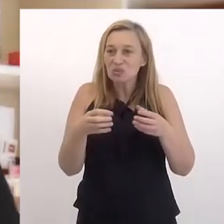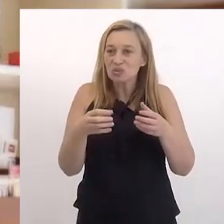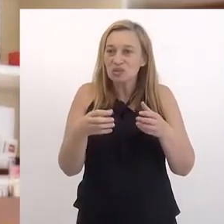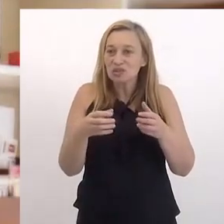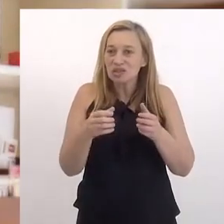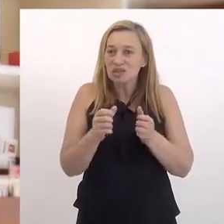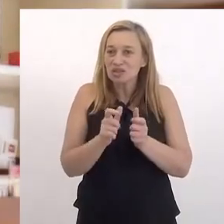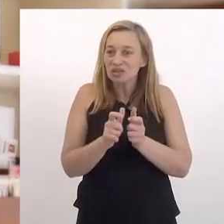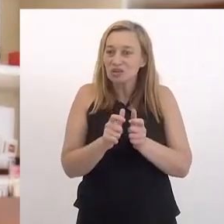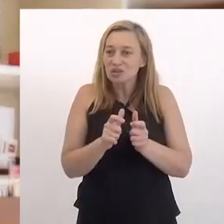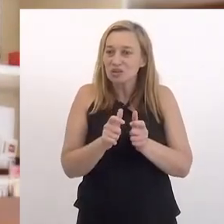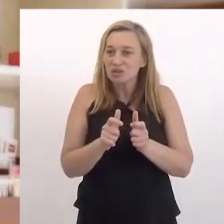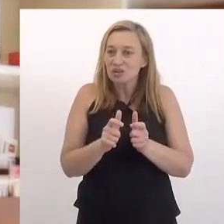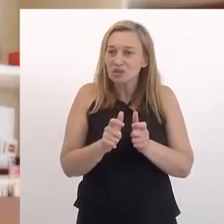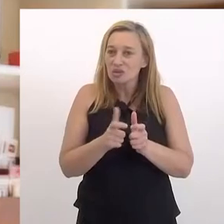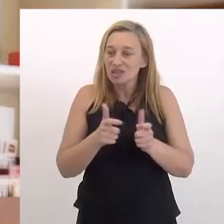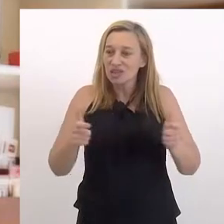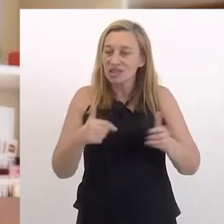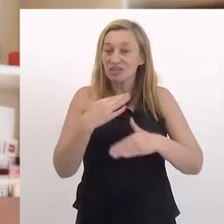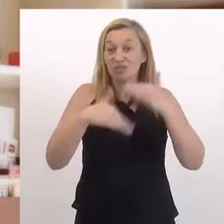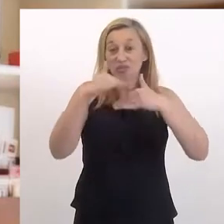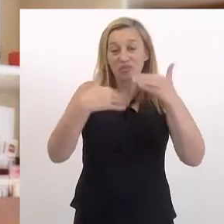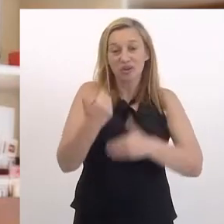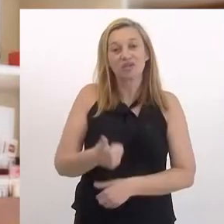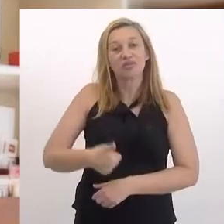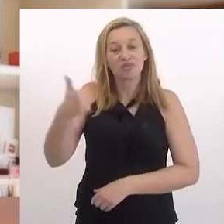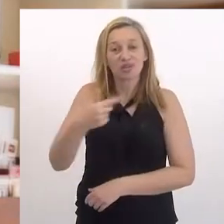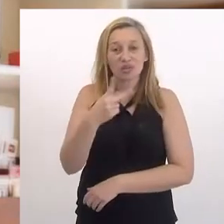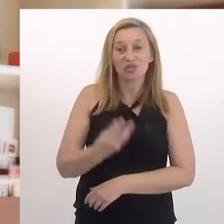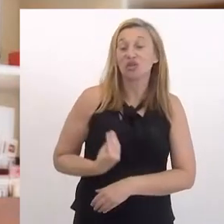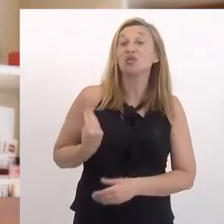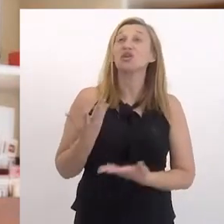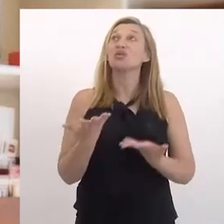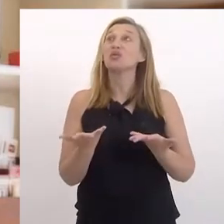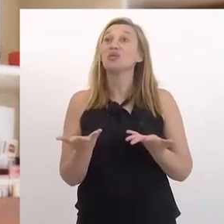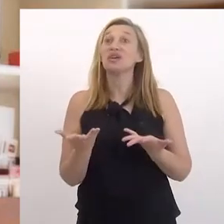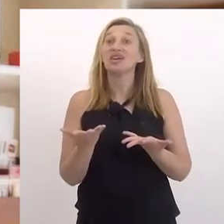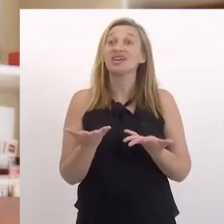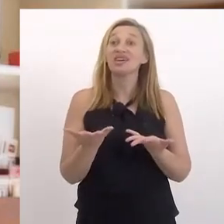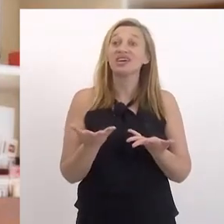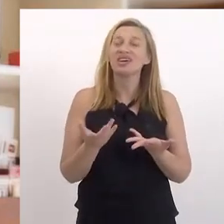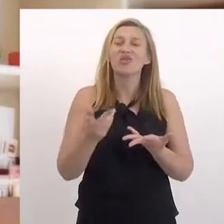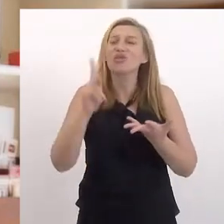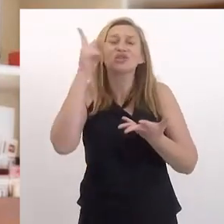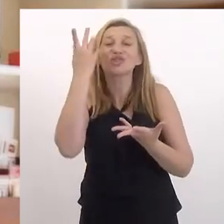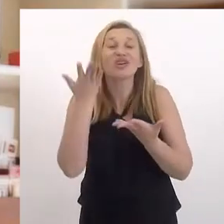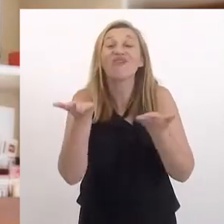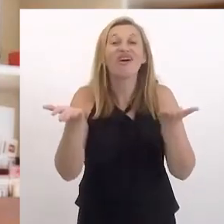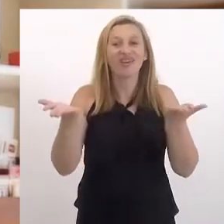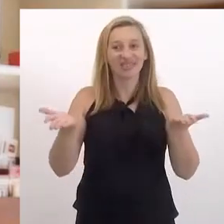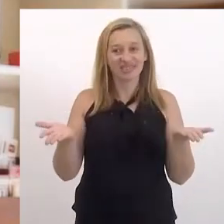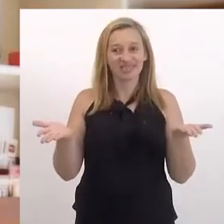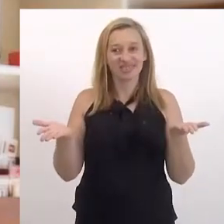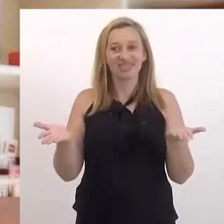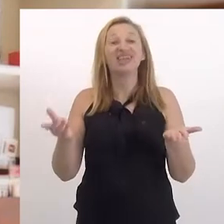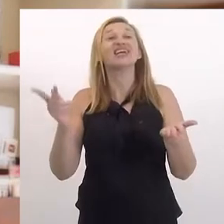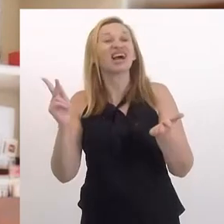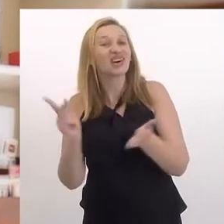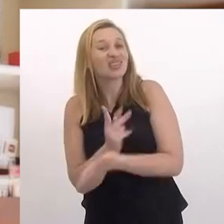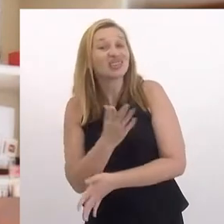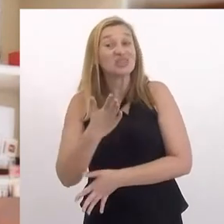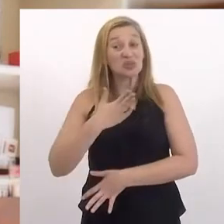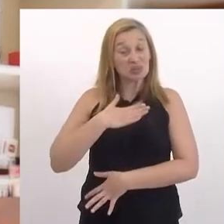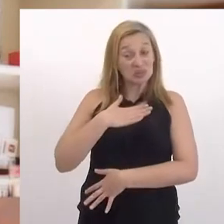grande boom, primeiro na sua carreira. Então o que isso trouxe para você, que você lembra? Teve uma história, Dani,